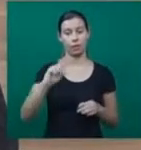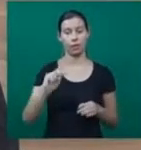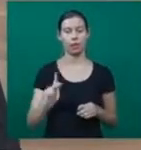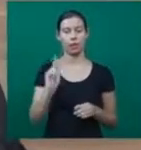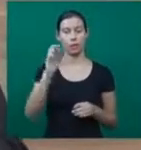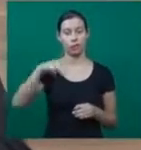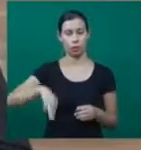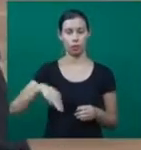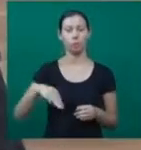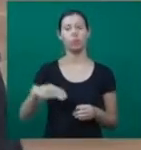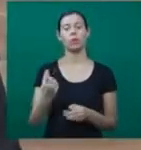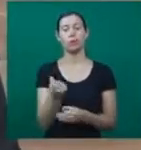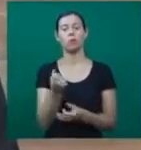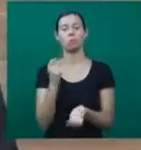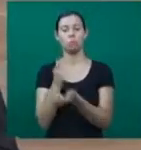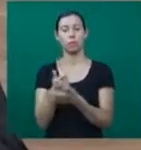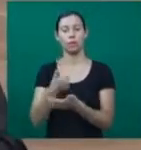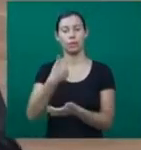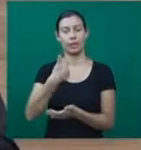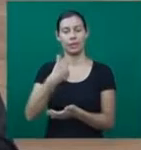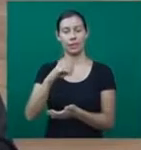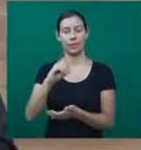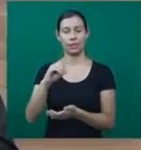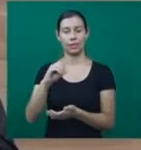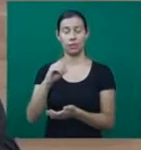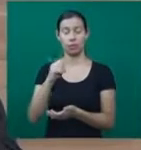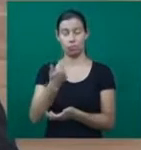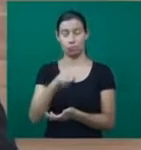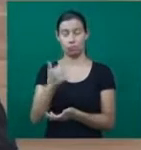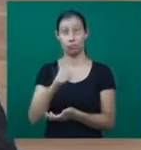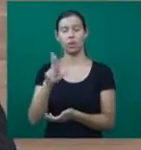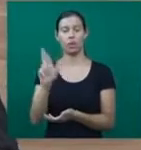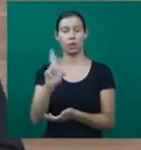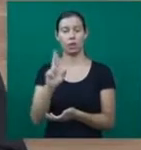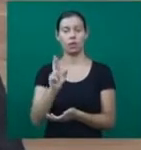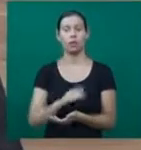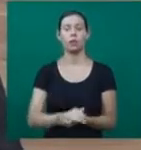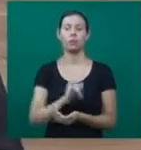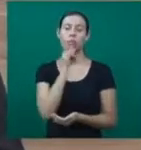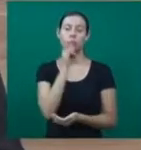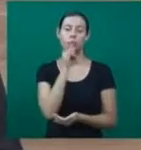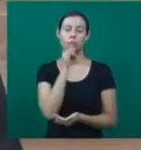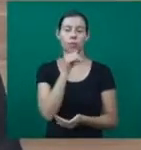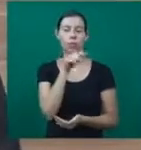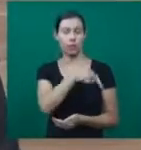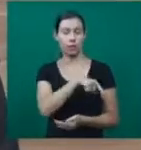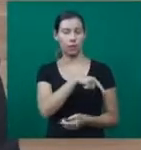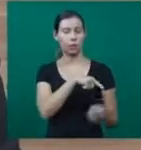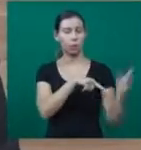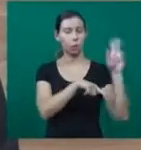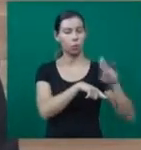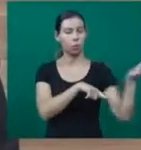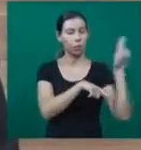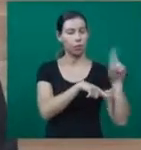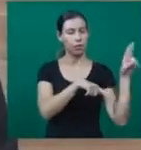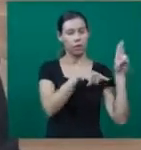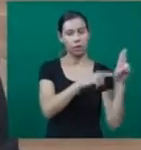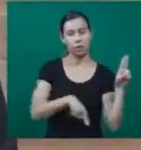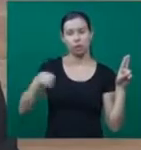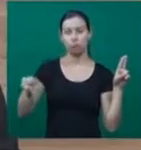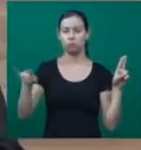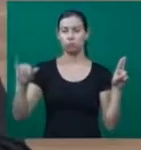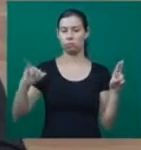$ 11,00. Só para você ter uma ideia, o motorista que sair de Uberlândia para Ituiutaba terá que desembolsar R 11,00.